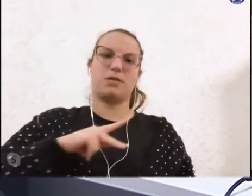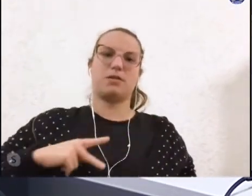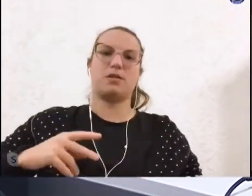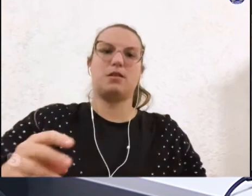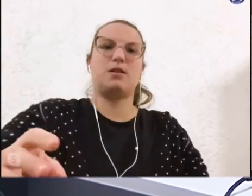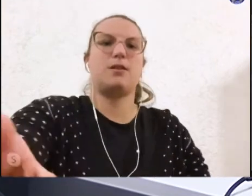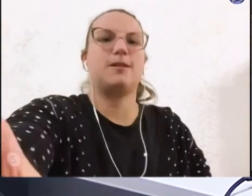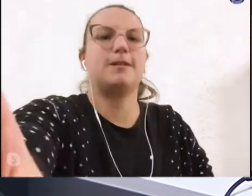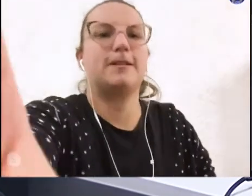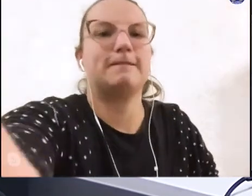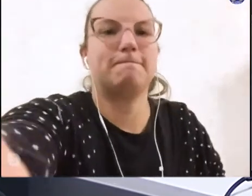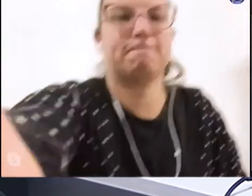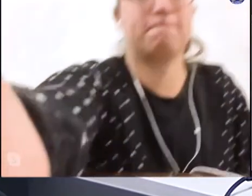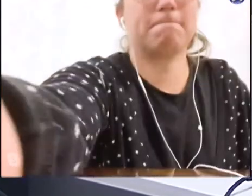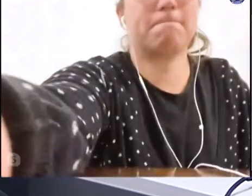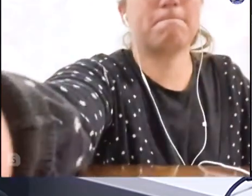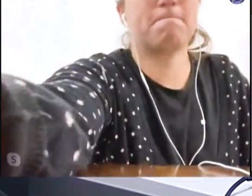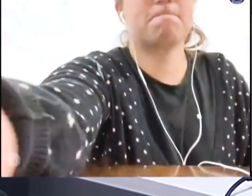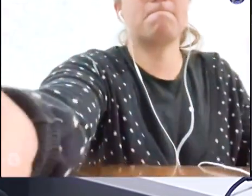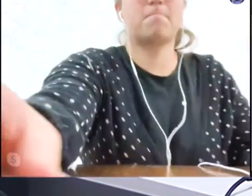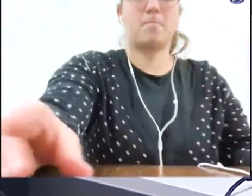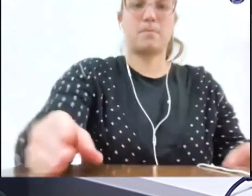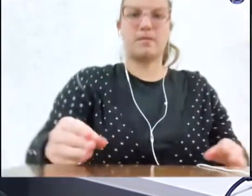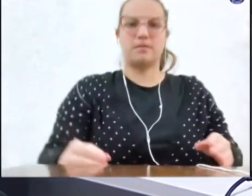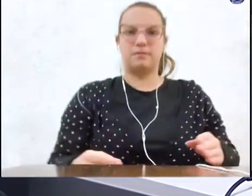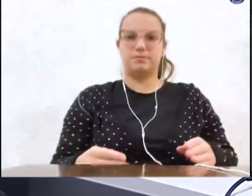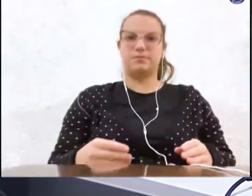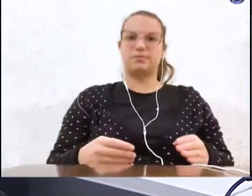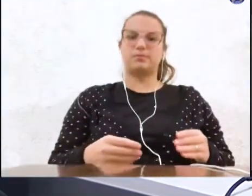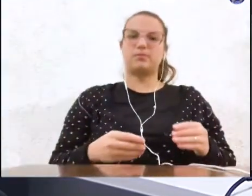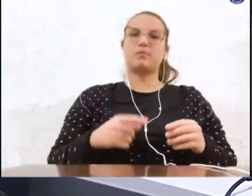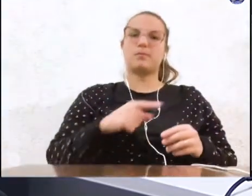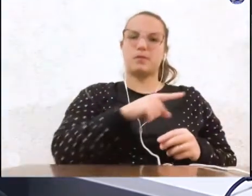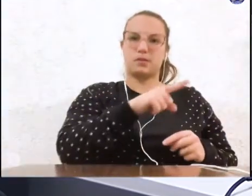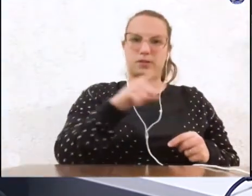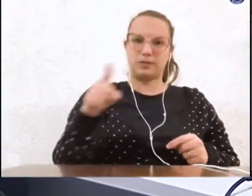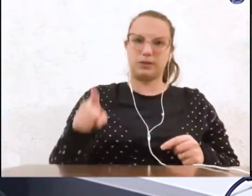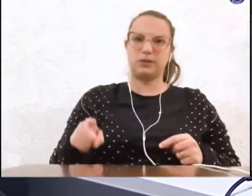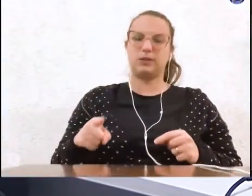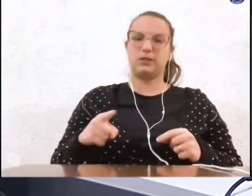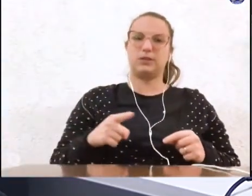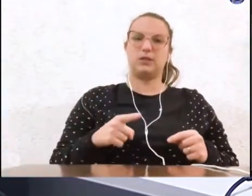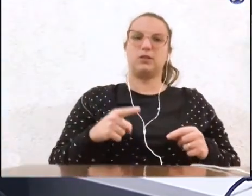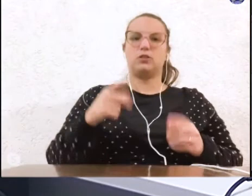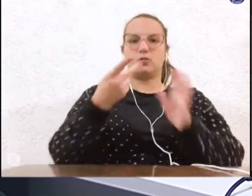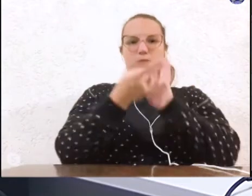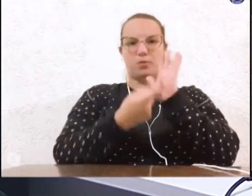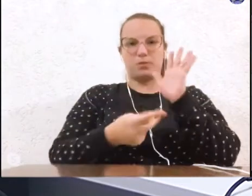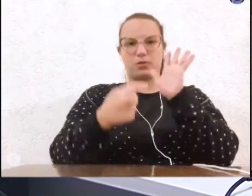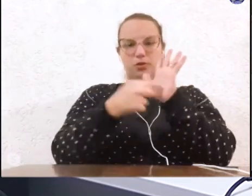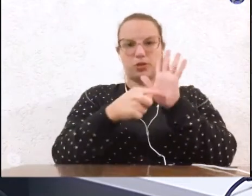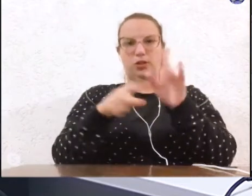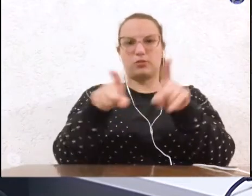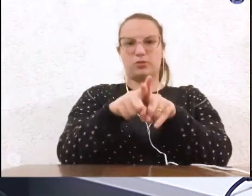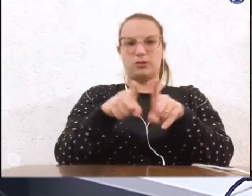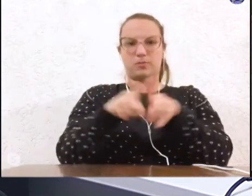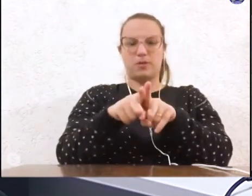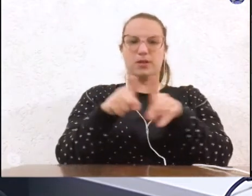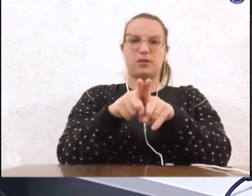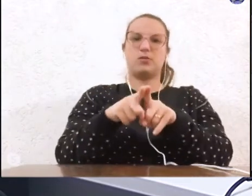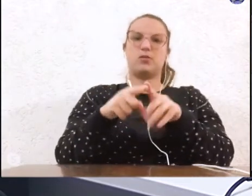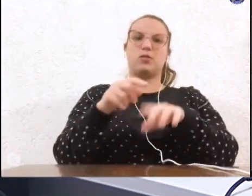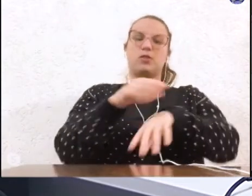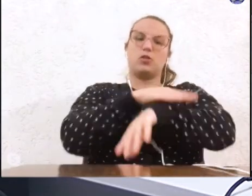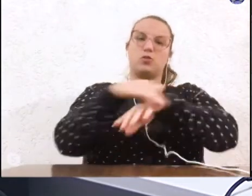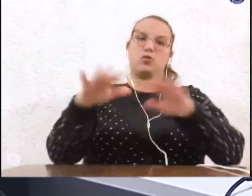a a pronta colocação que essa casa teve não só nesse projeto mas também do perímetro urbano e outros